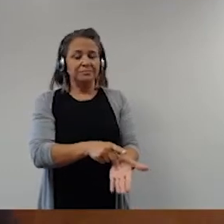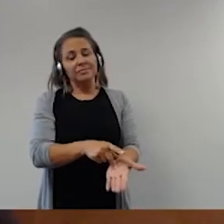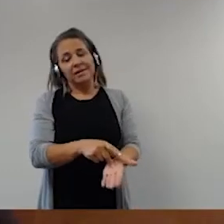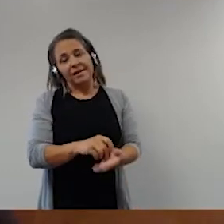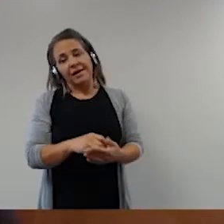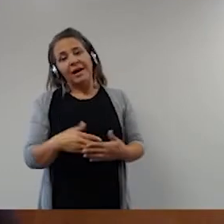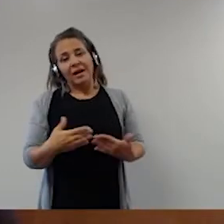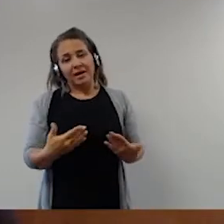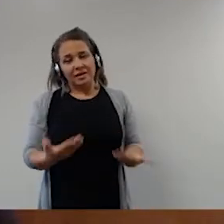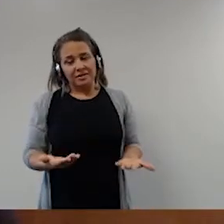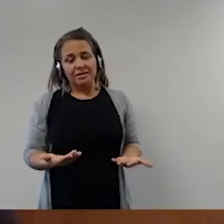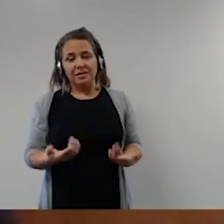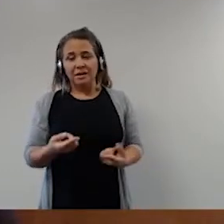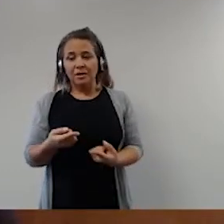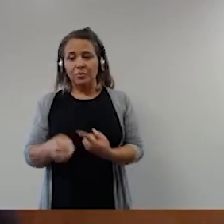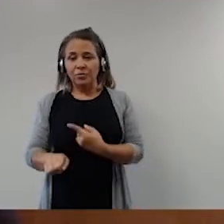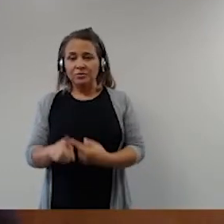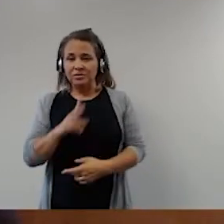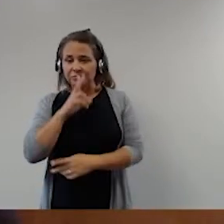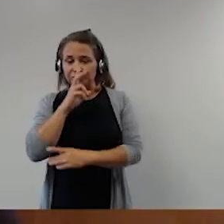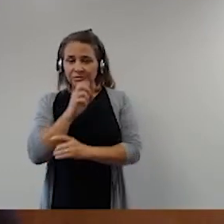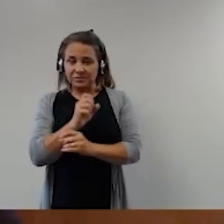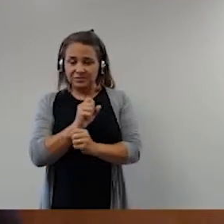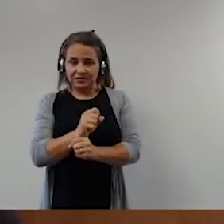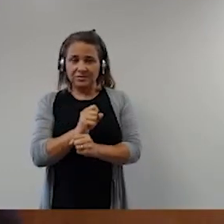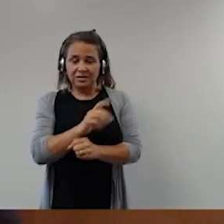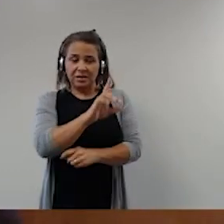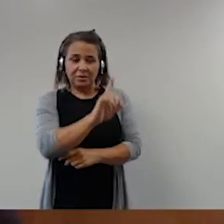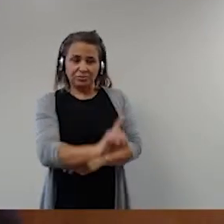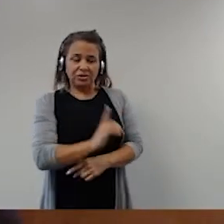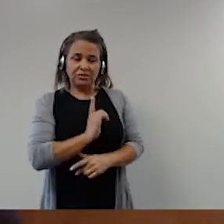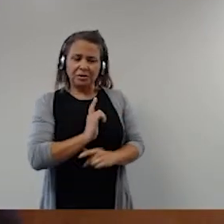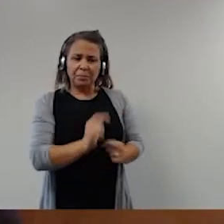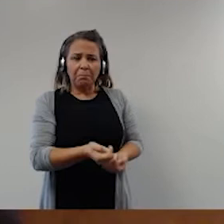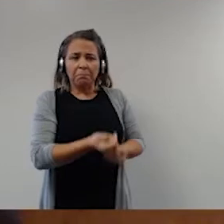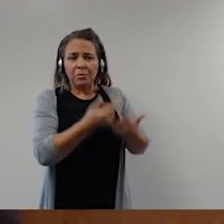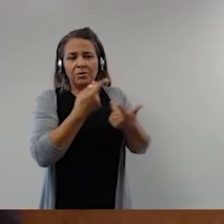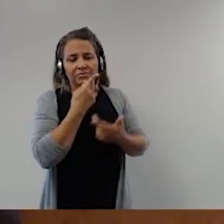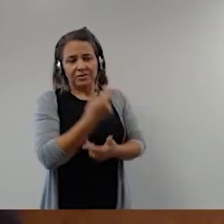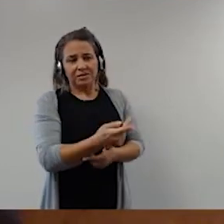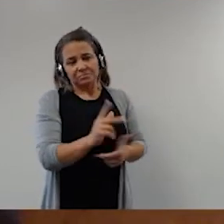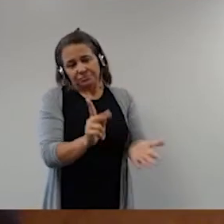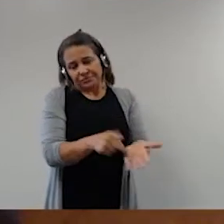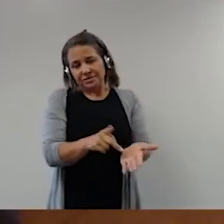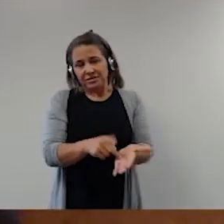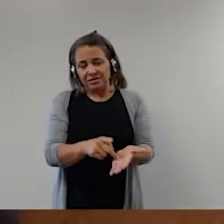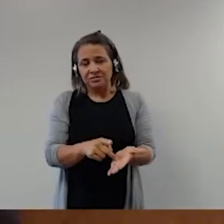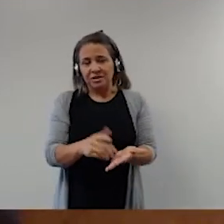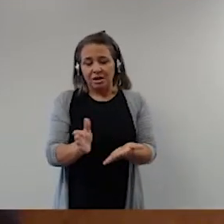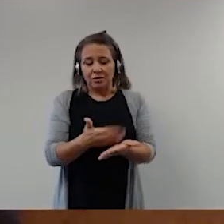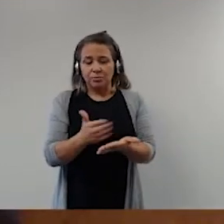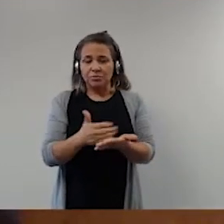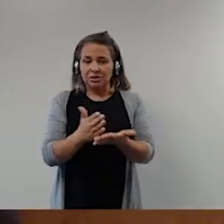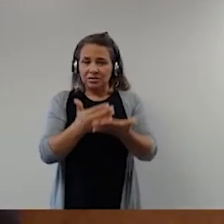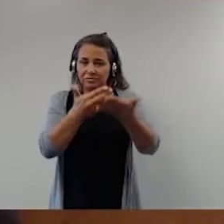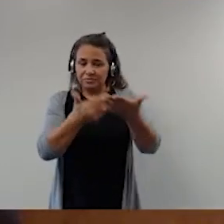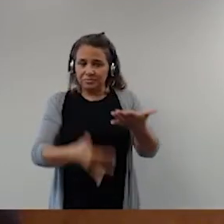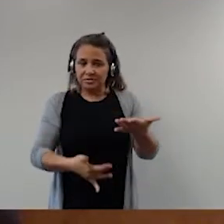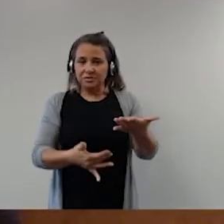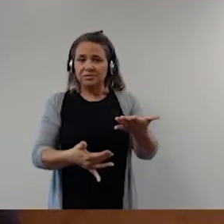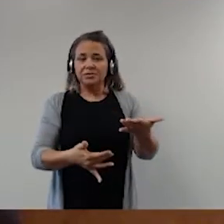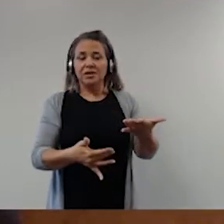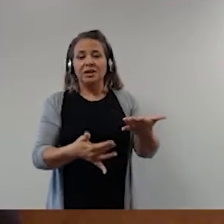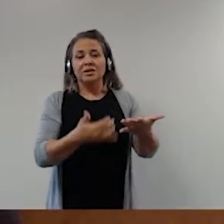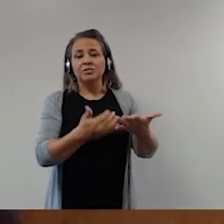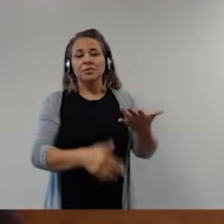realmente contra o poder da força o direito tem muito pouco a dizer. Num dos livros mencionados